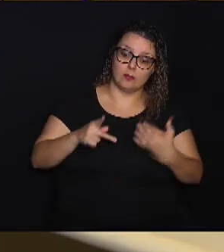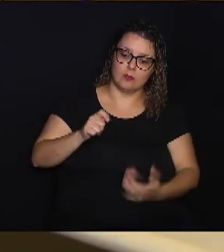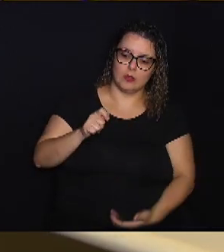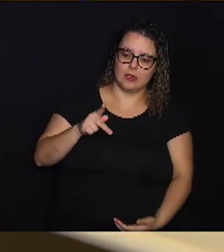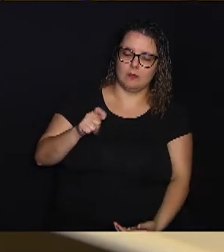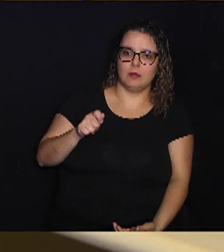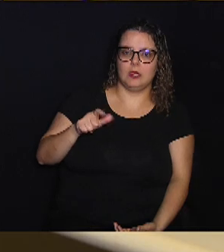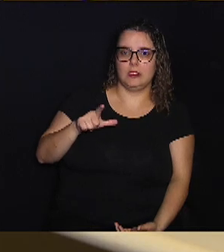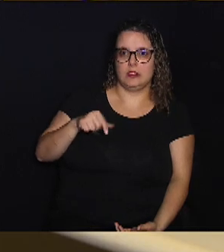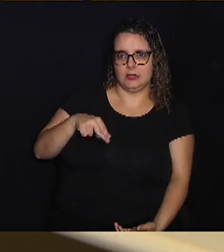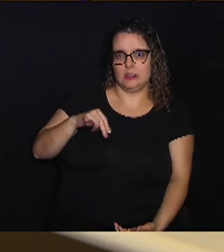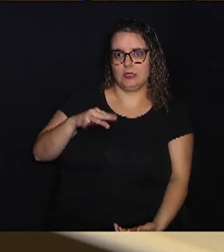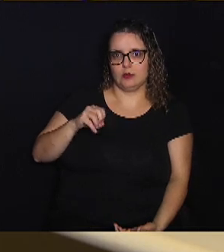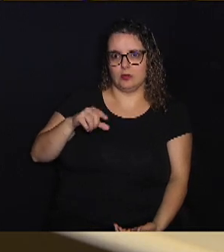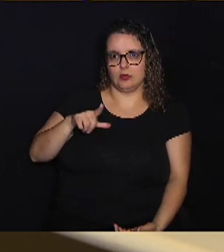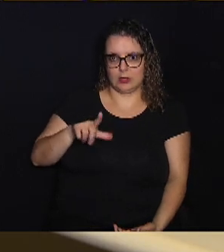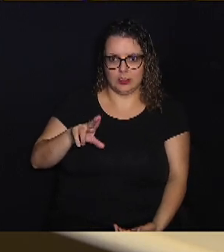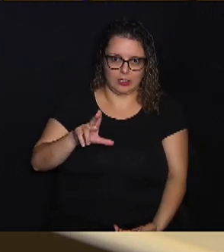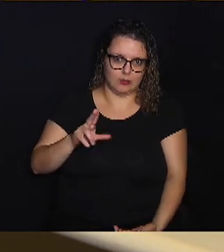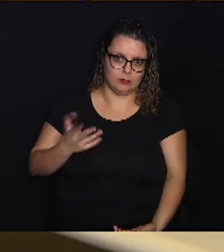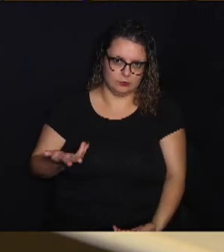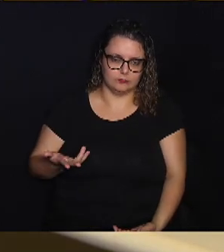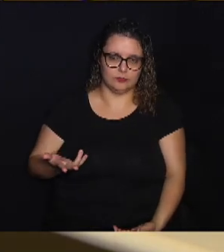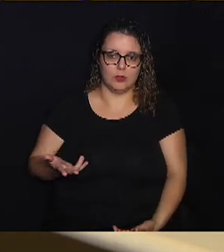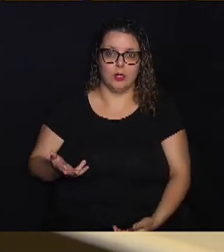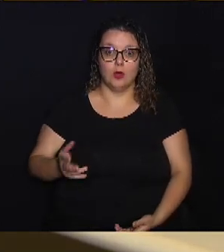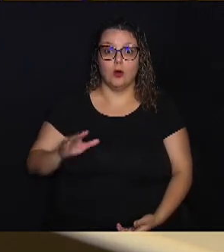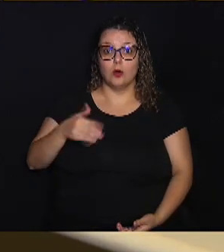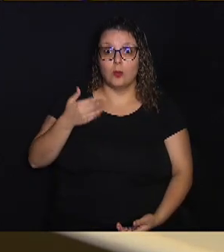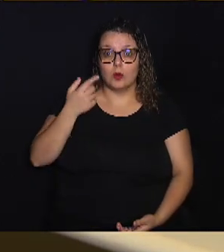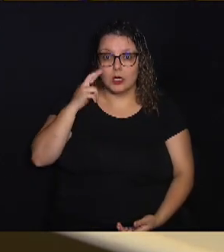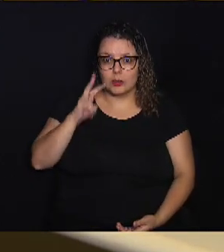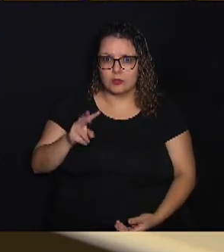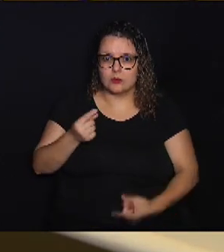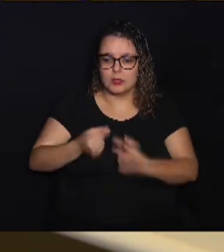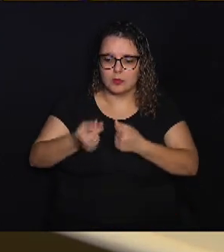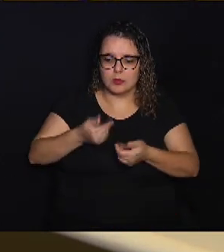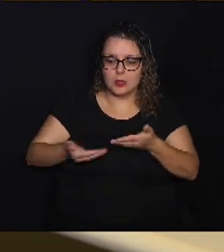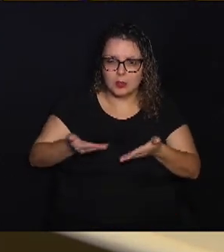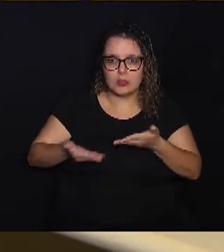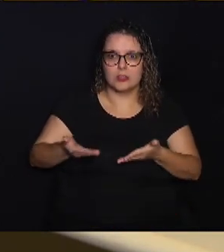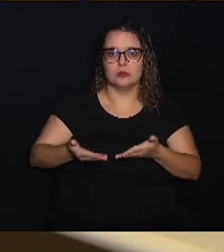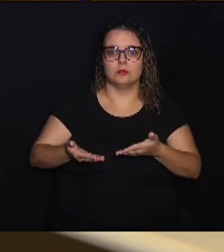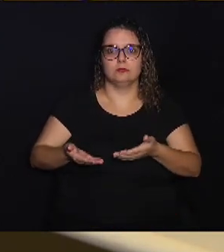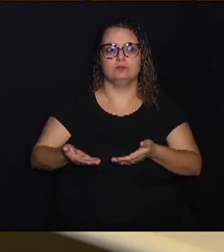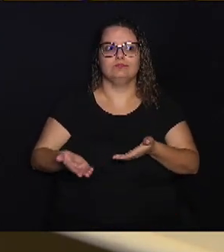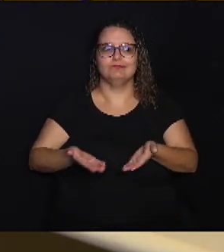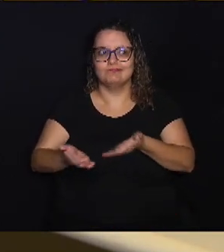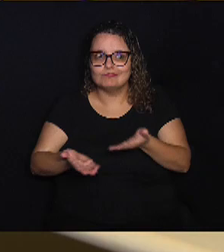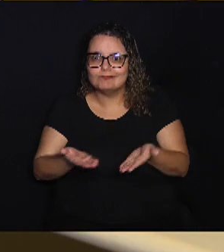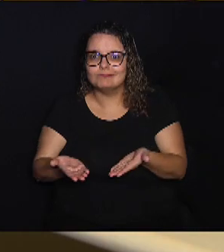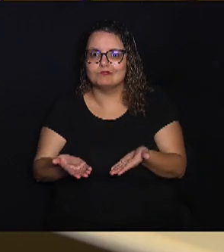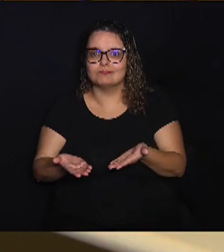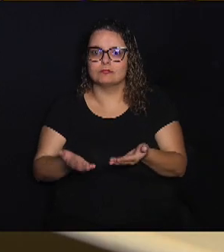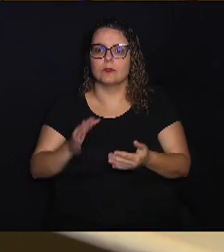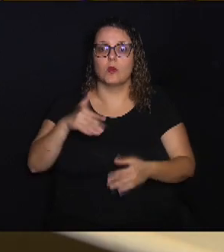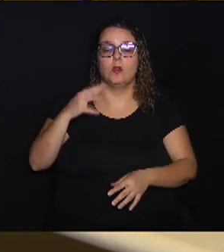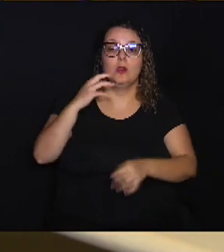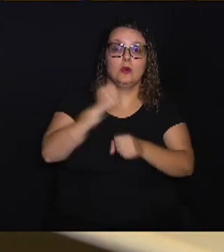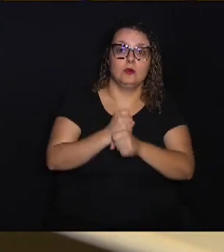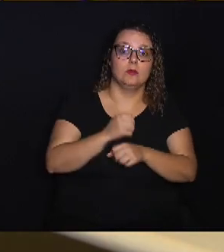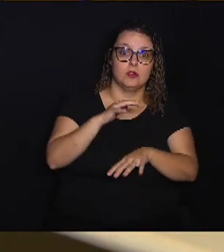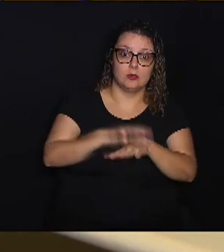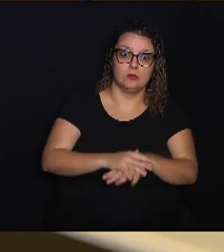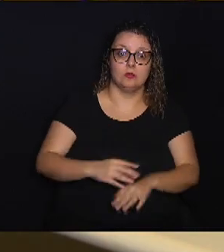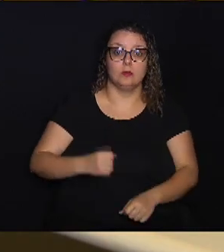Mas quando você vê essa economia com o tratamento, quando a gente calcula por ano